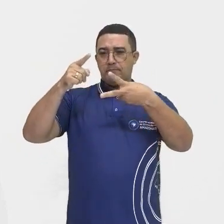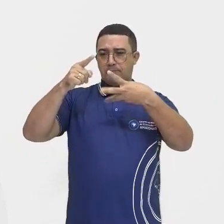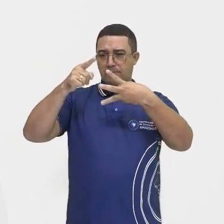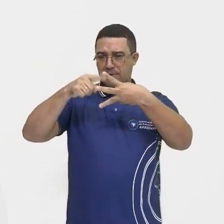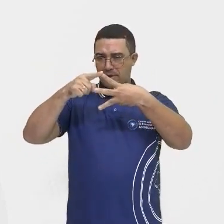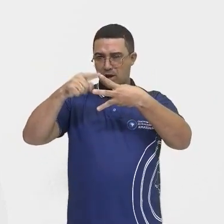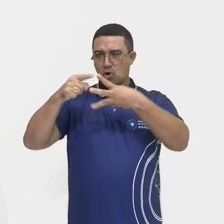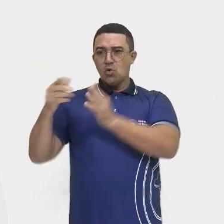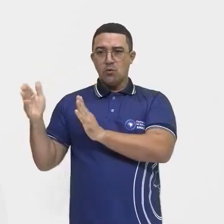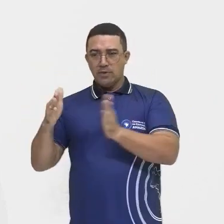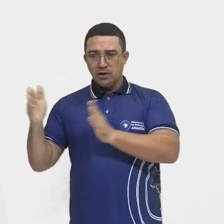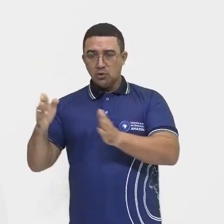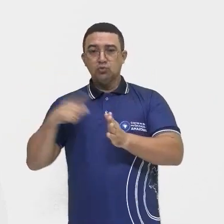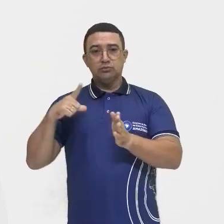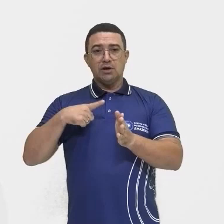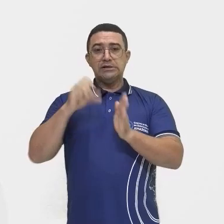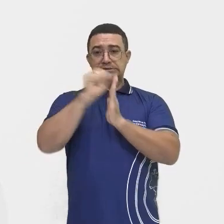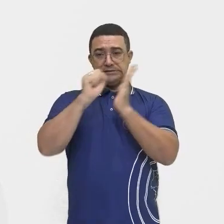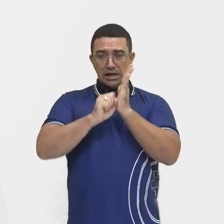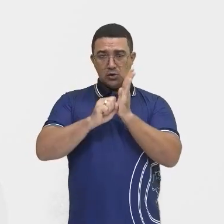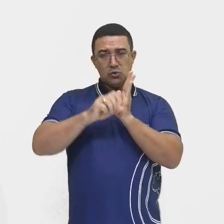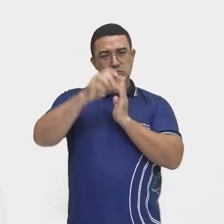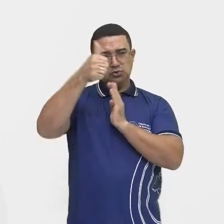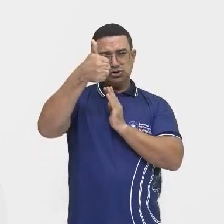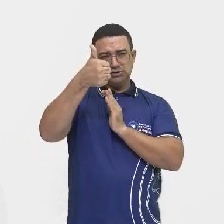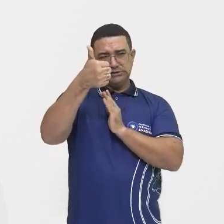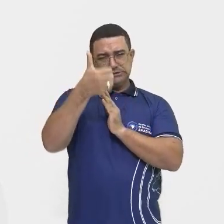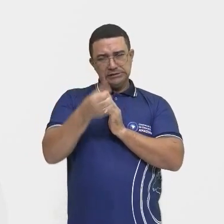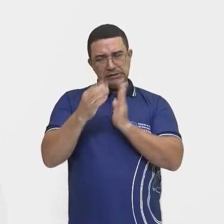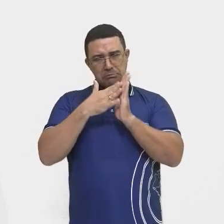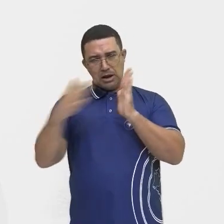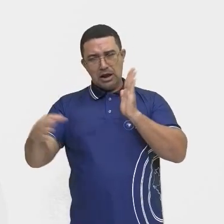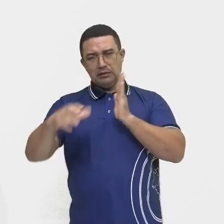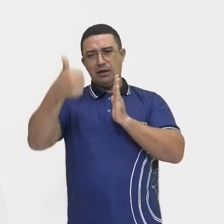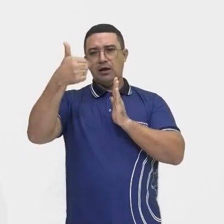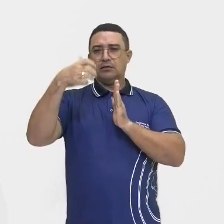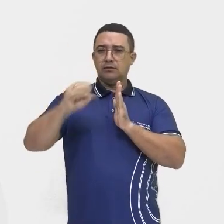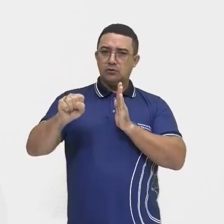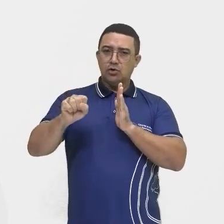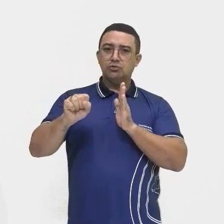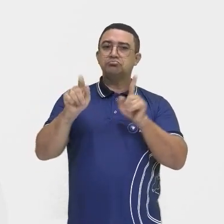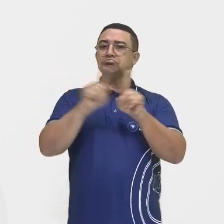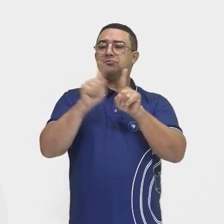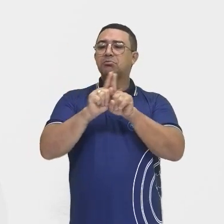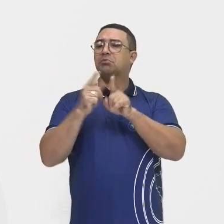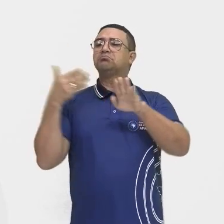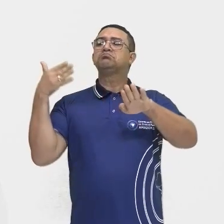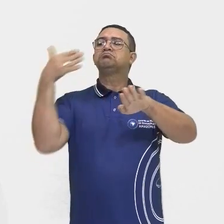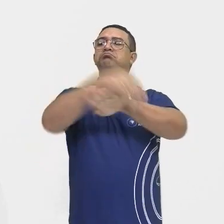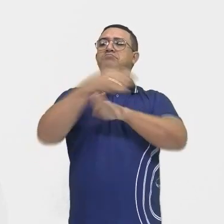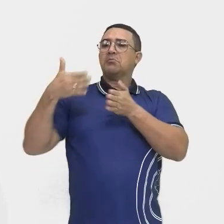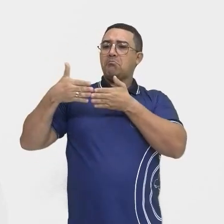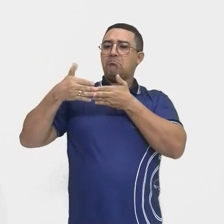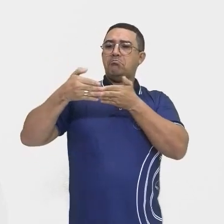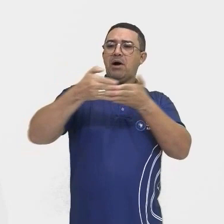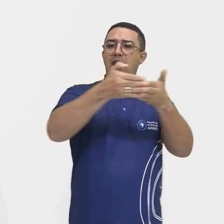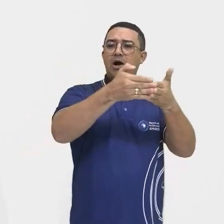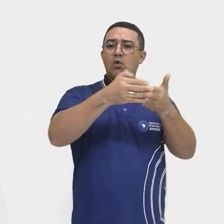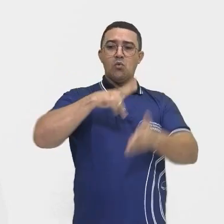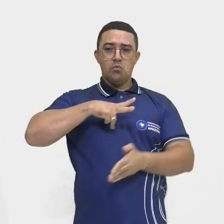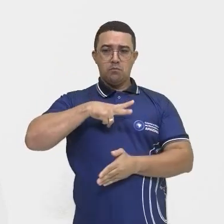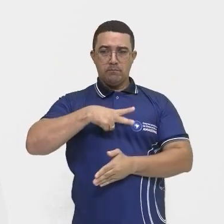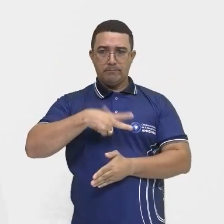aí, durante o século XVI ao século XVIII, né? A ocupação portuguesa, que a gente viu lá no início, né?